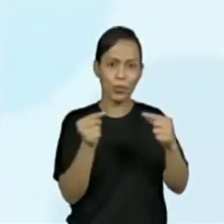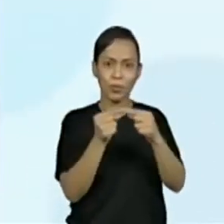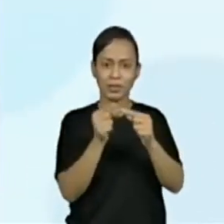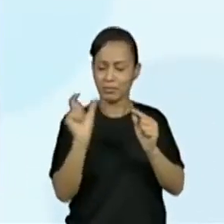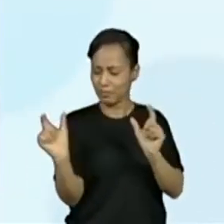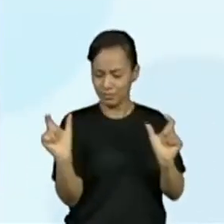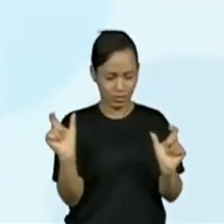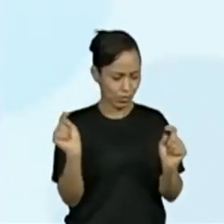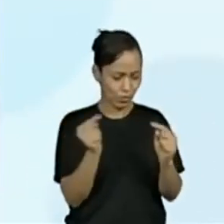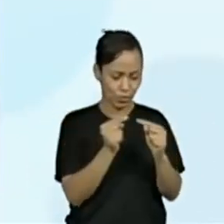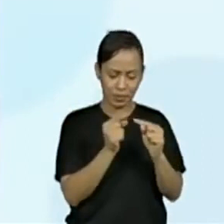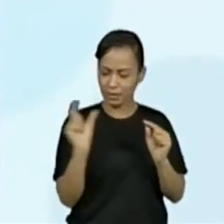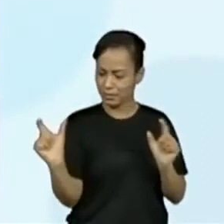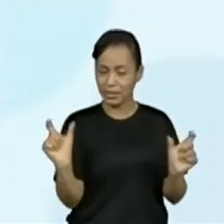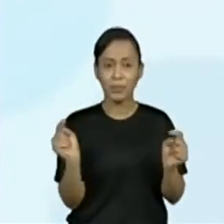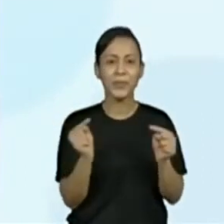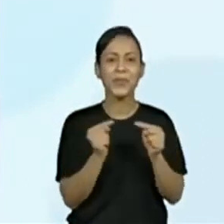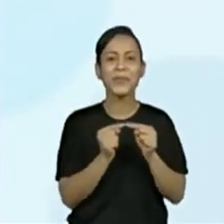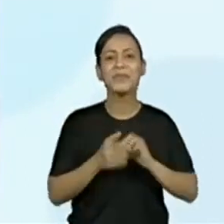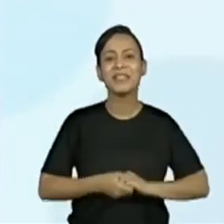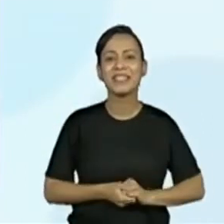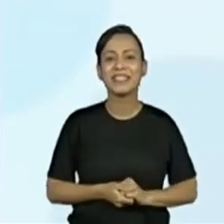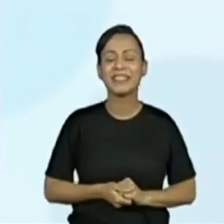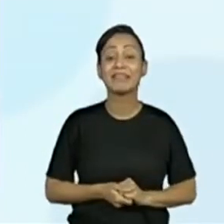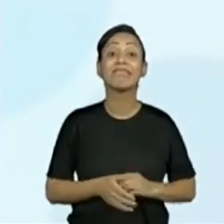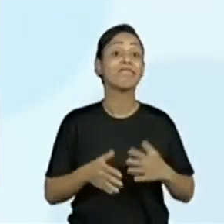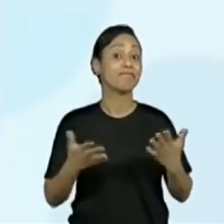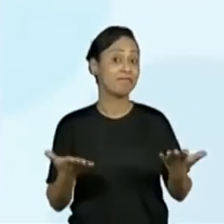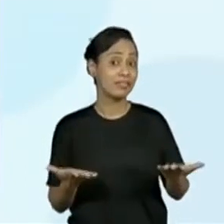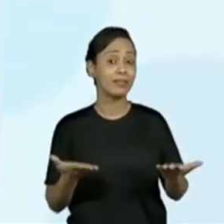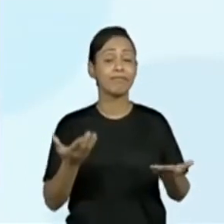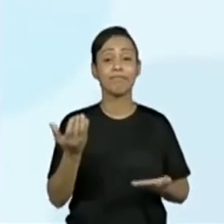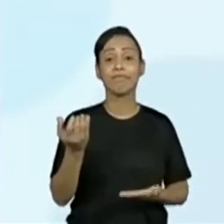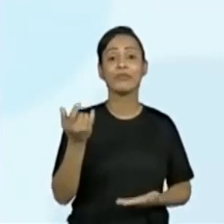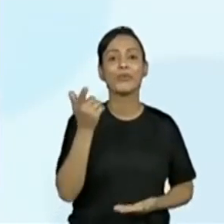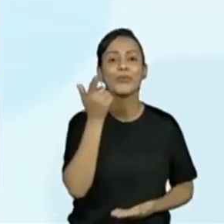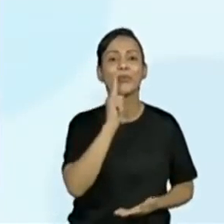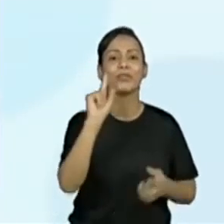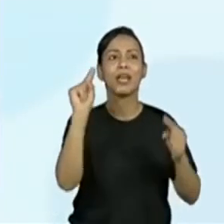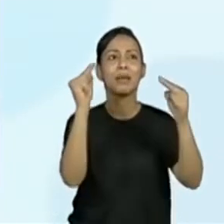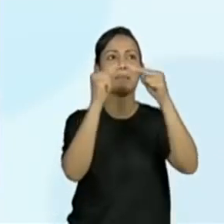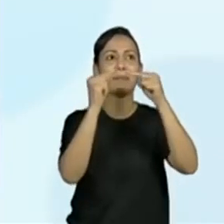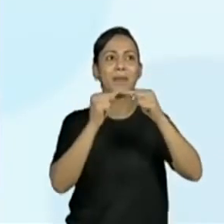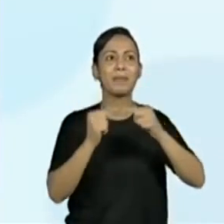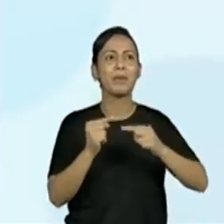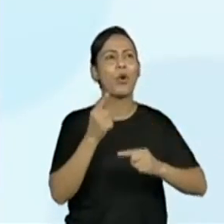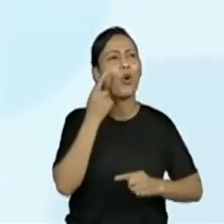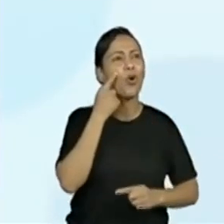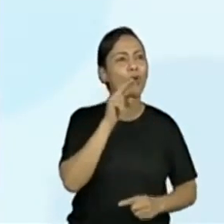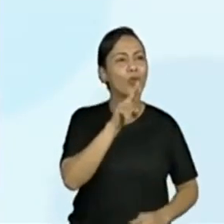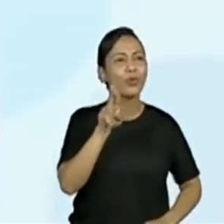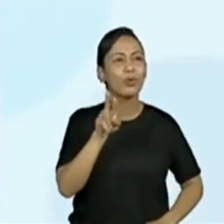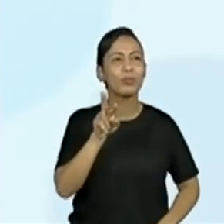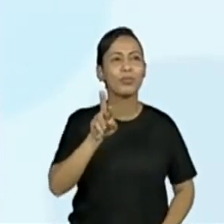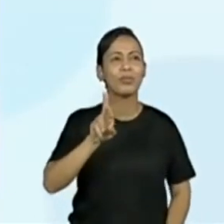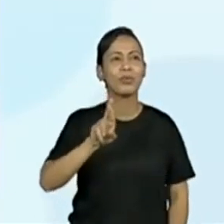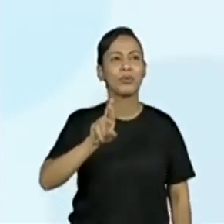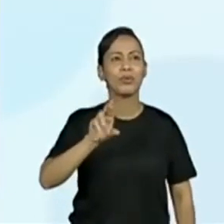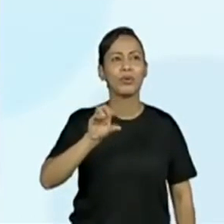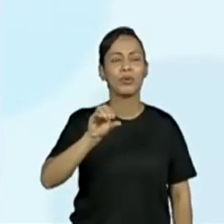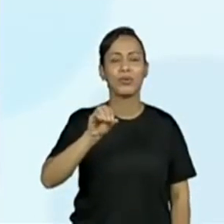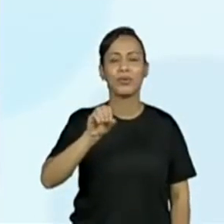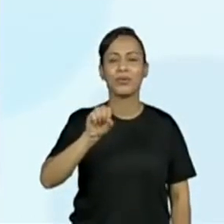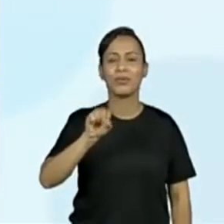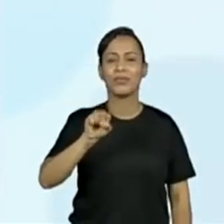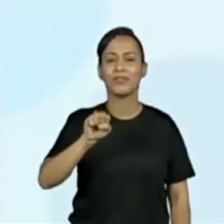Roseira, dá-me uma rosa. Aí eu consigo perceber qual que é? Essa primeira aqui, olha só. É assim.